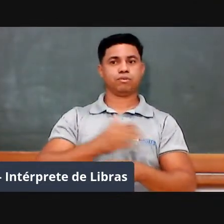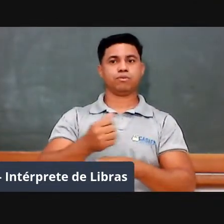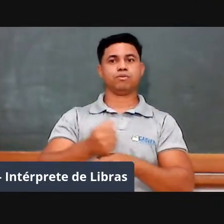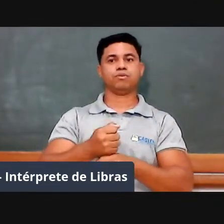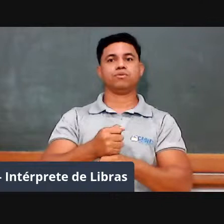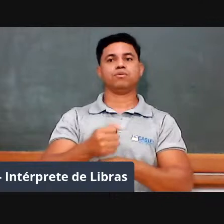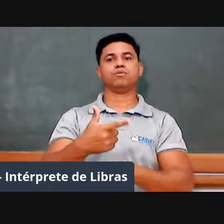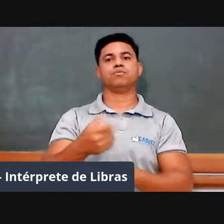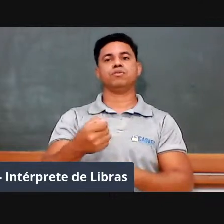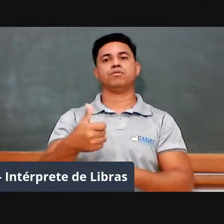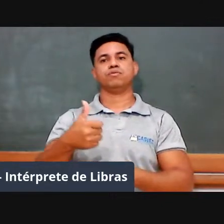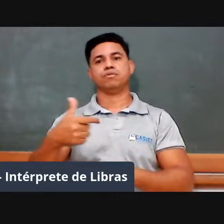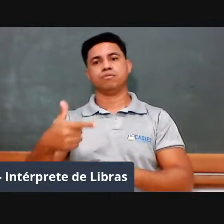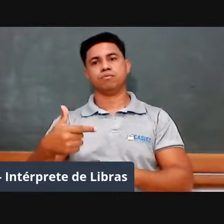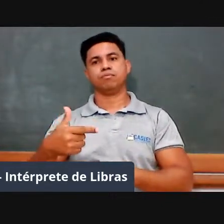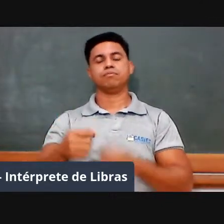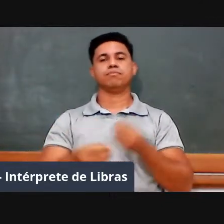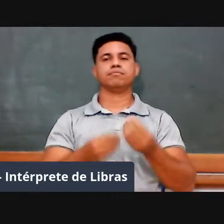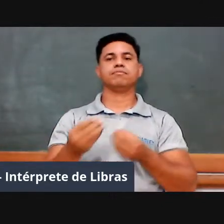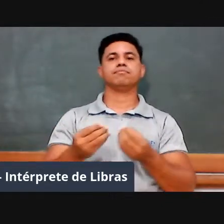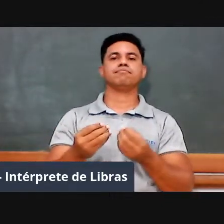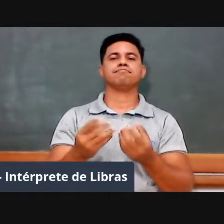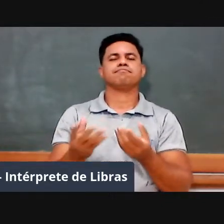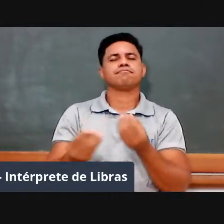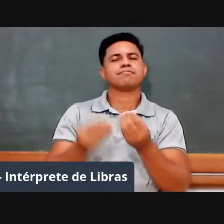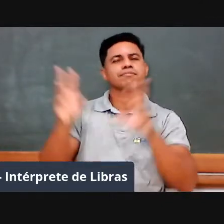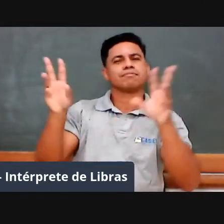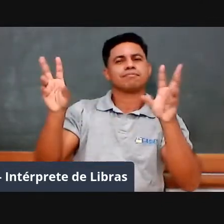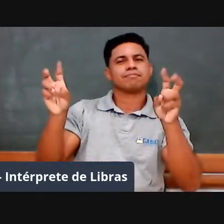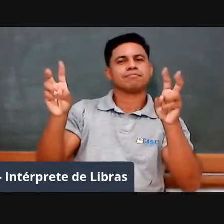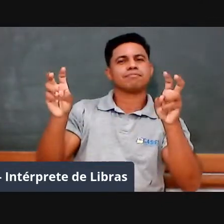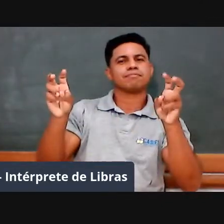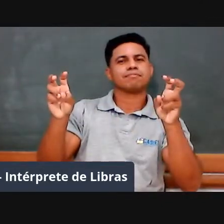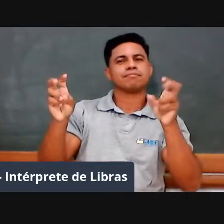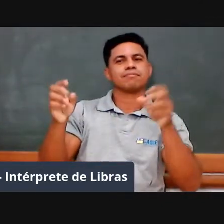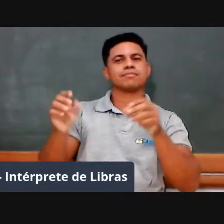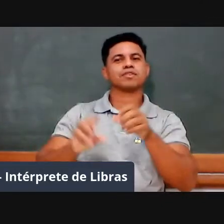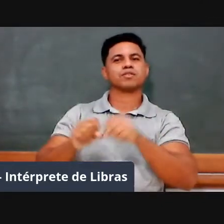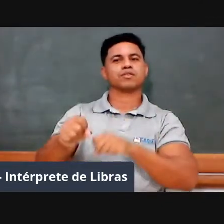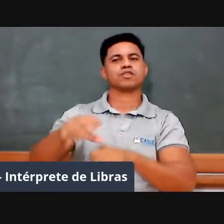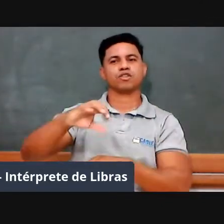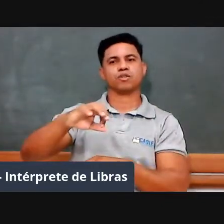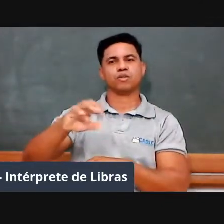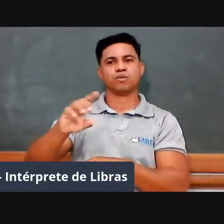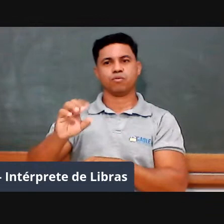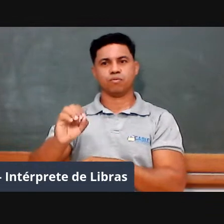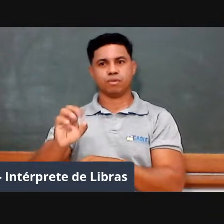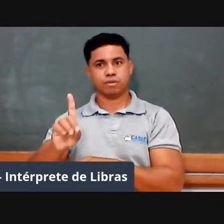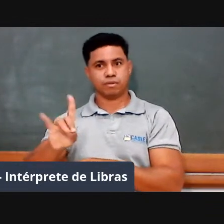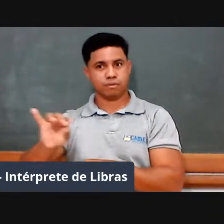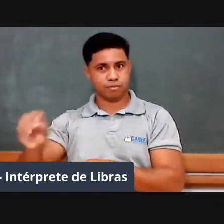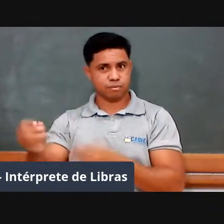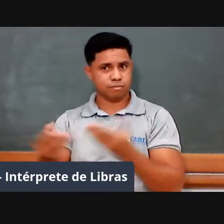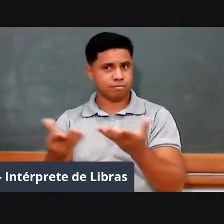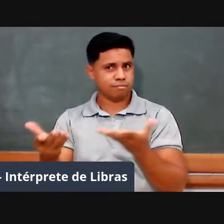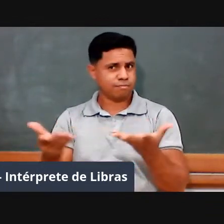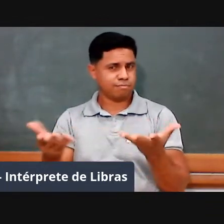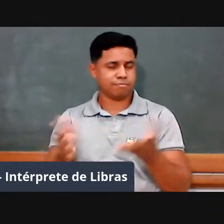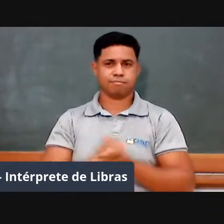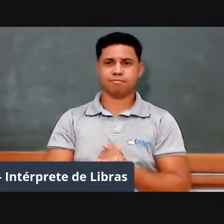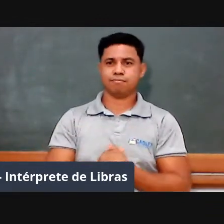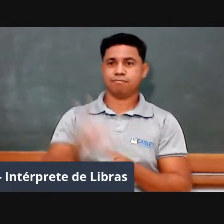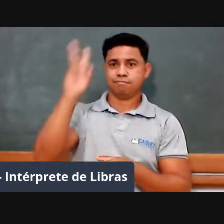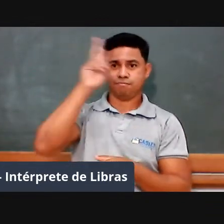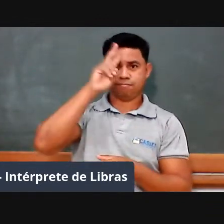de formação dos 90 dias. Por considerar uma grande honra e um fato histórico de ter o professor